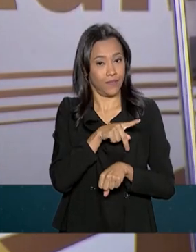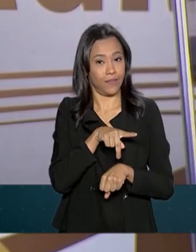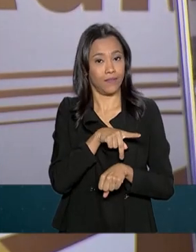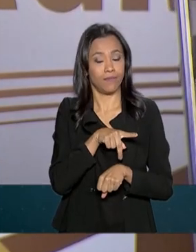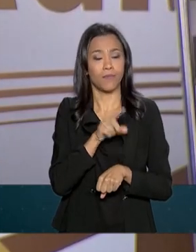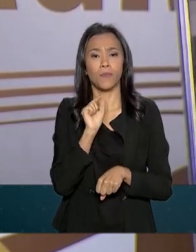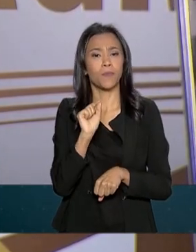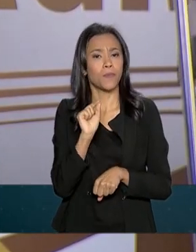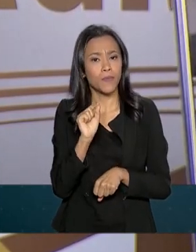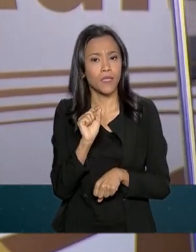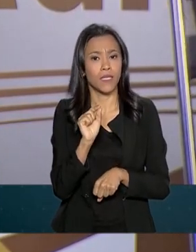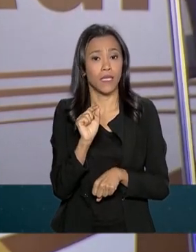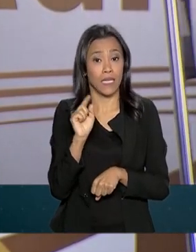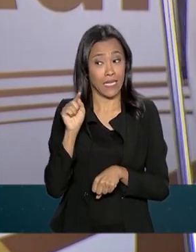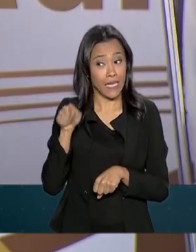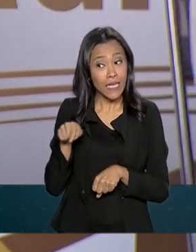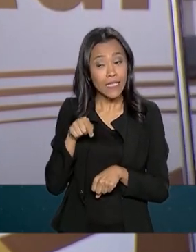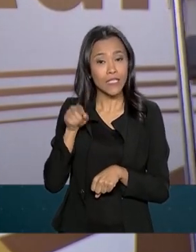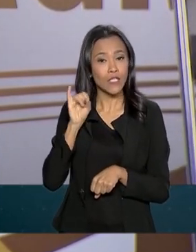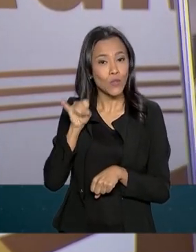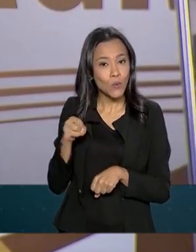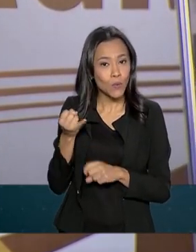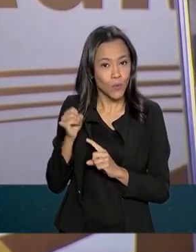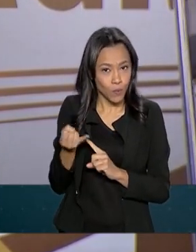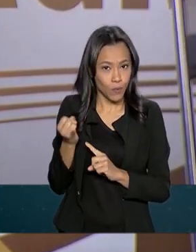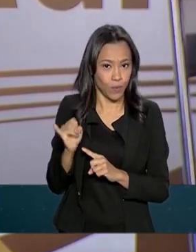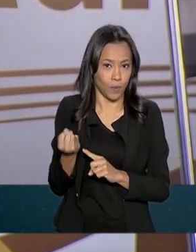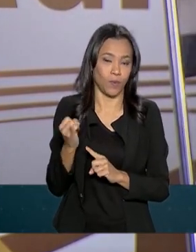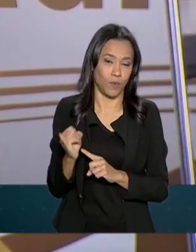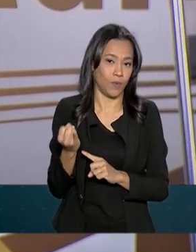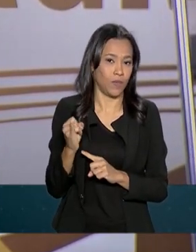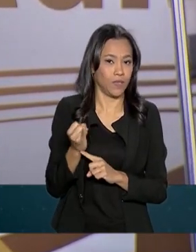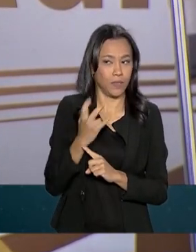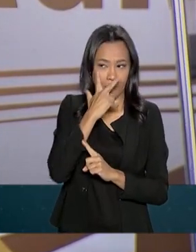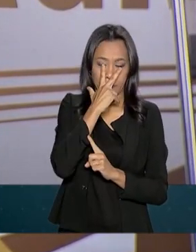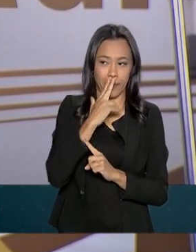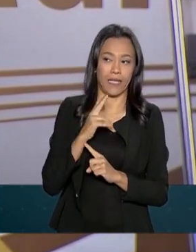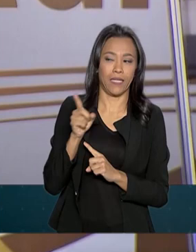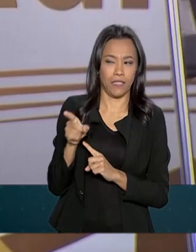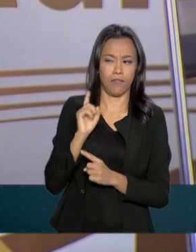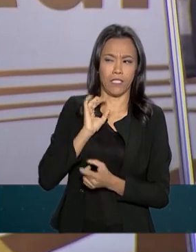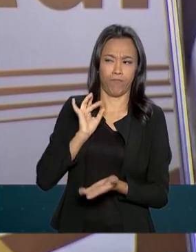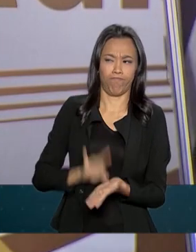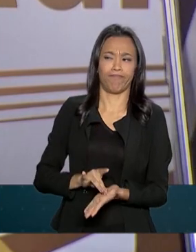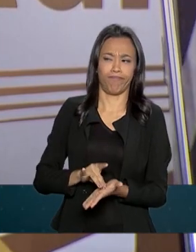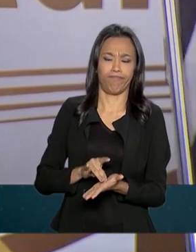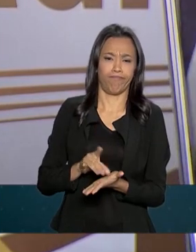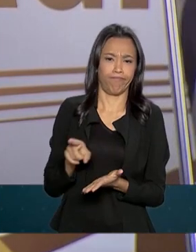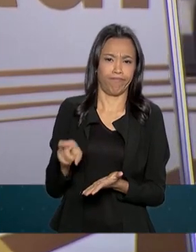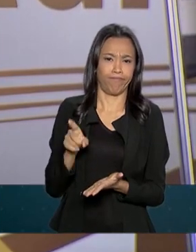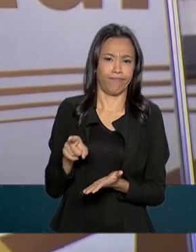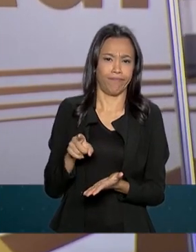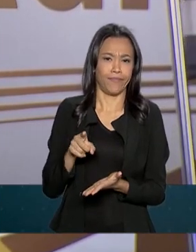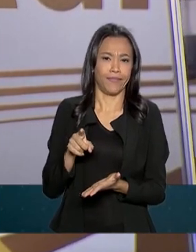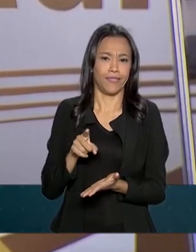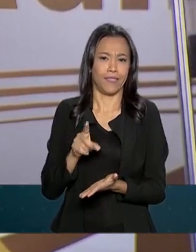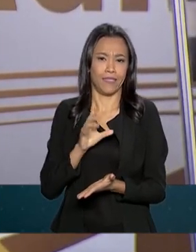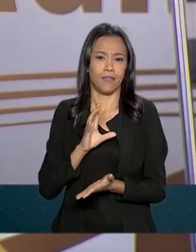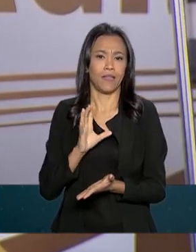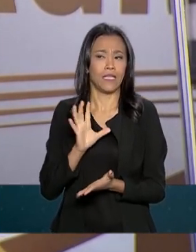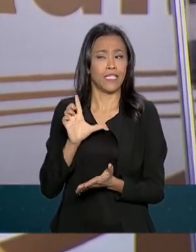para que esses juros, tendo em vista você parecer-se um cristão de verdade, caia um pouquinho mais.